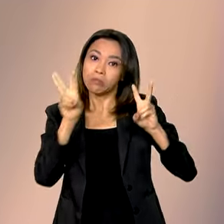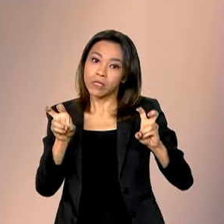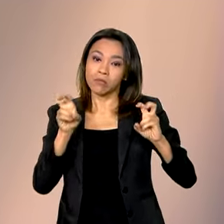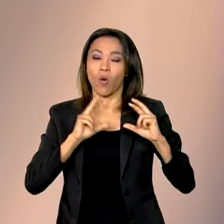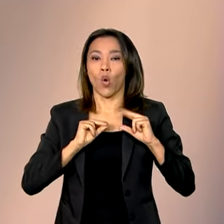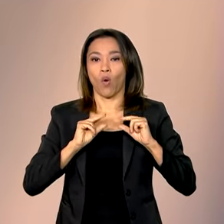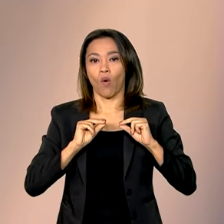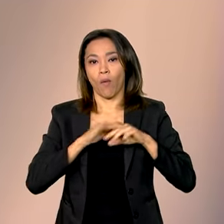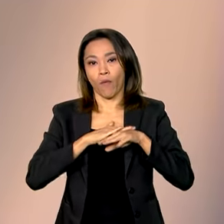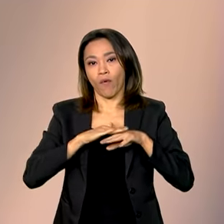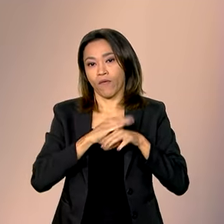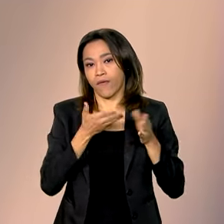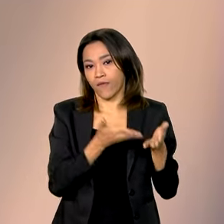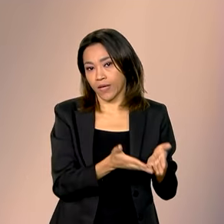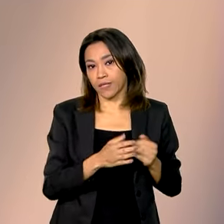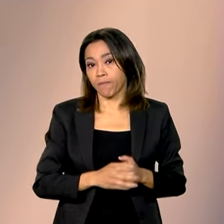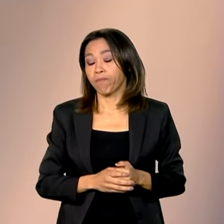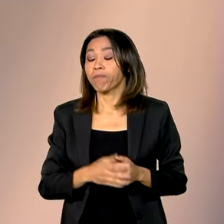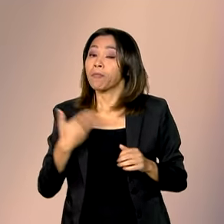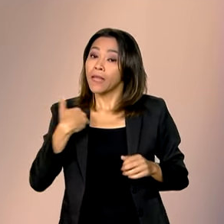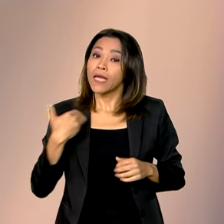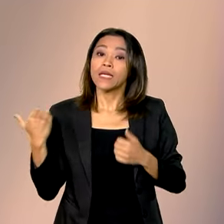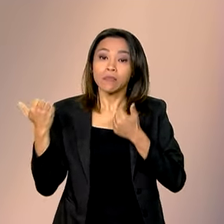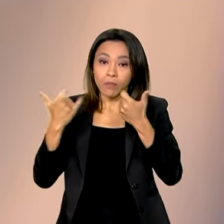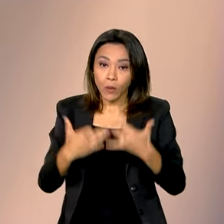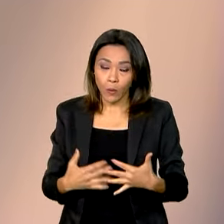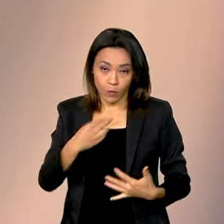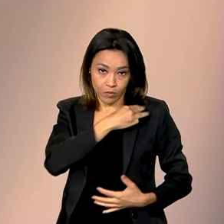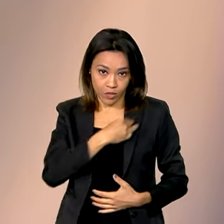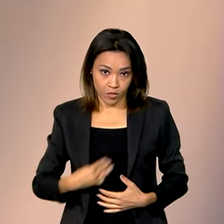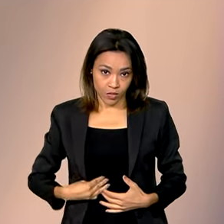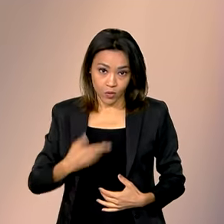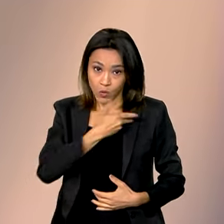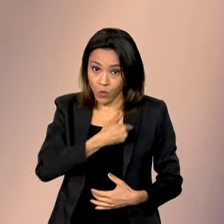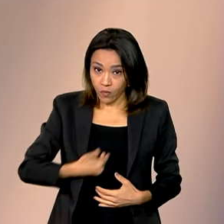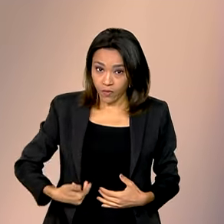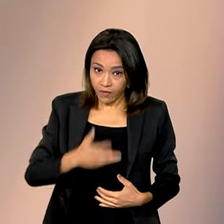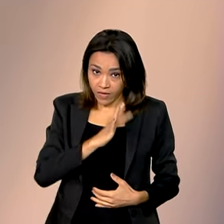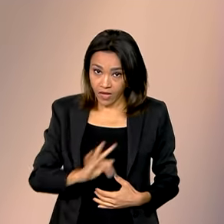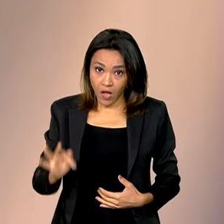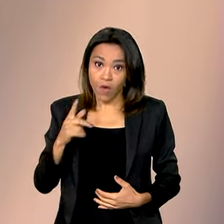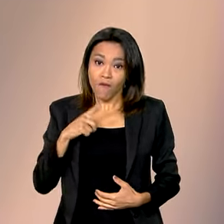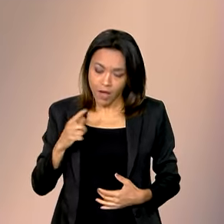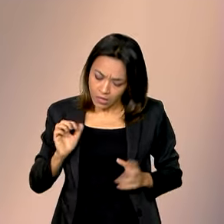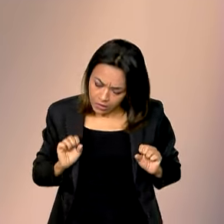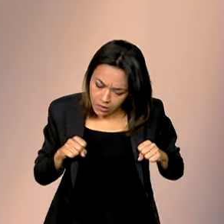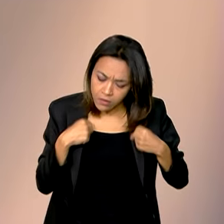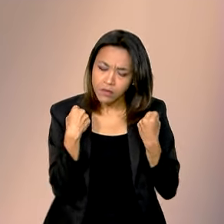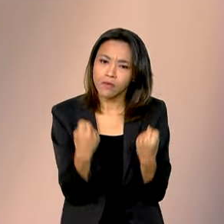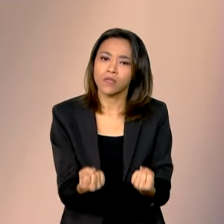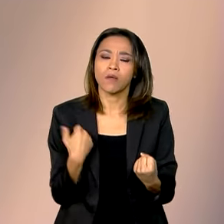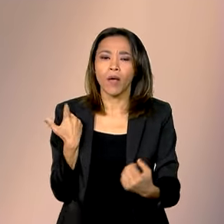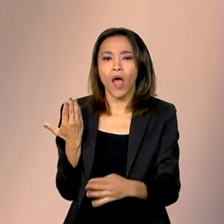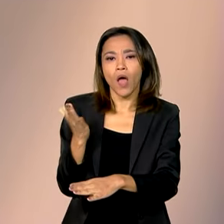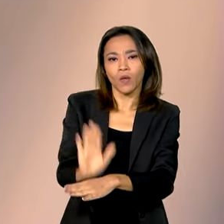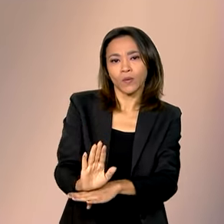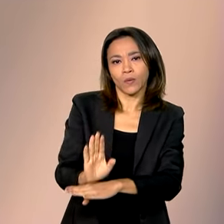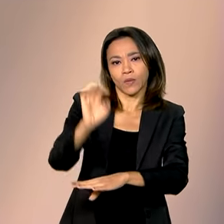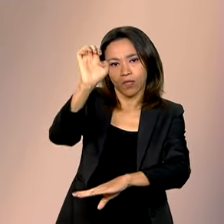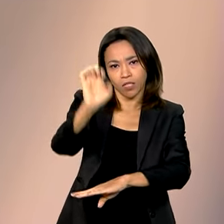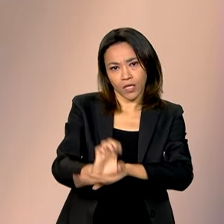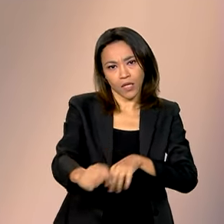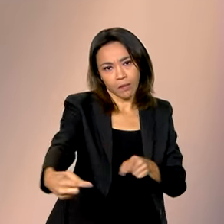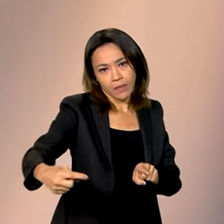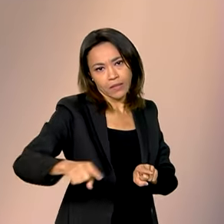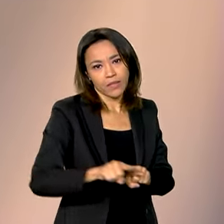No programa, o ministro Jade Filho disse que o governo federal não vai poupar esforços e que vai trabalhar junto com o governo